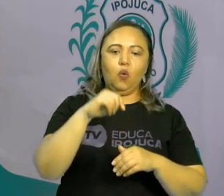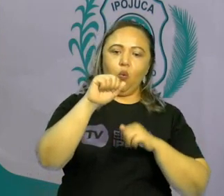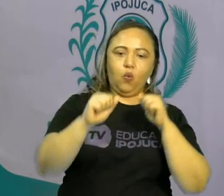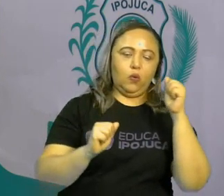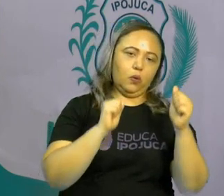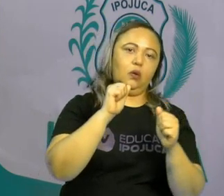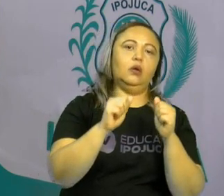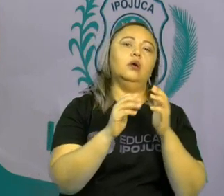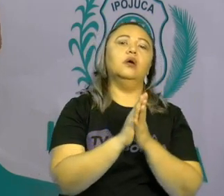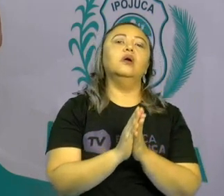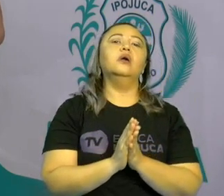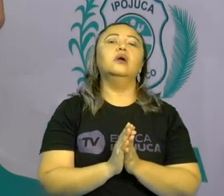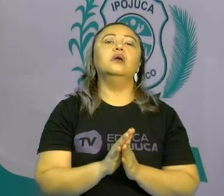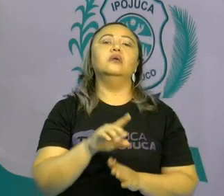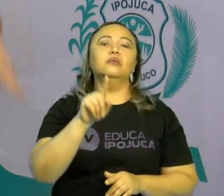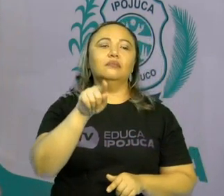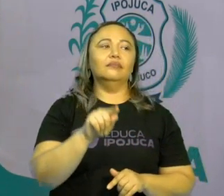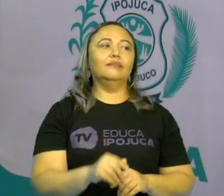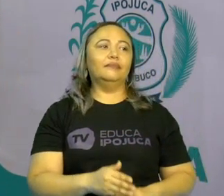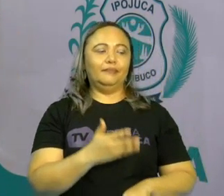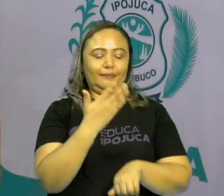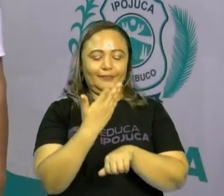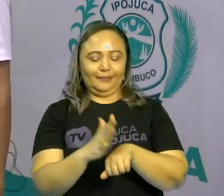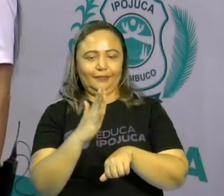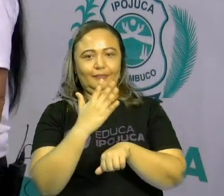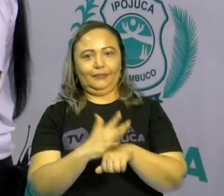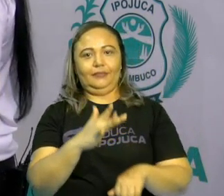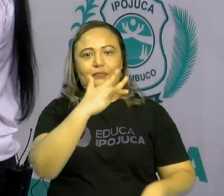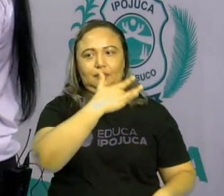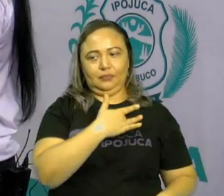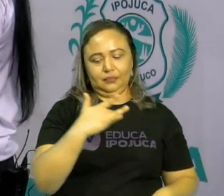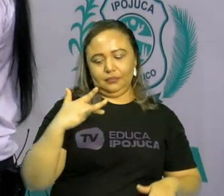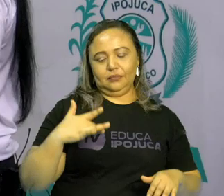correr. E aí você vai ter boa saúde.